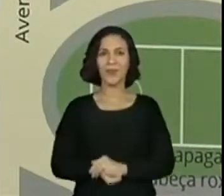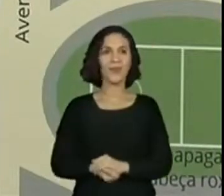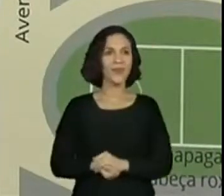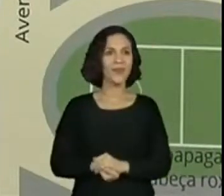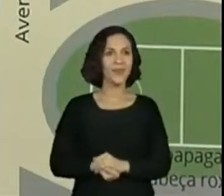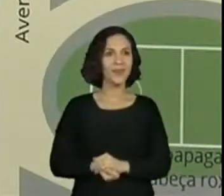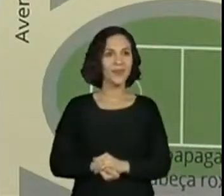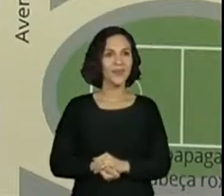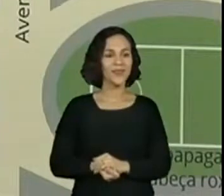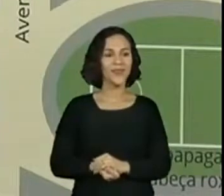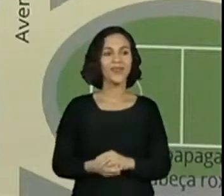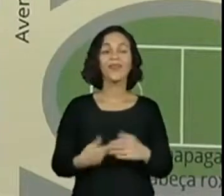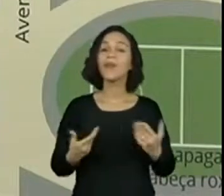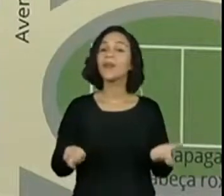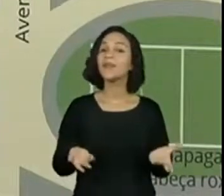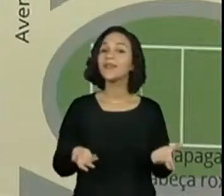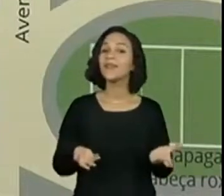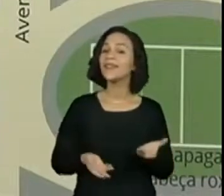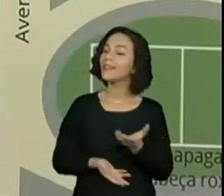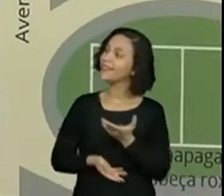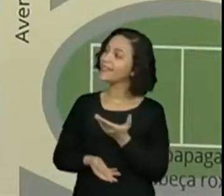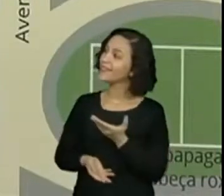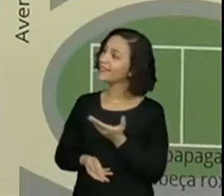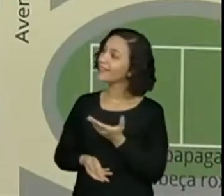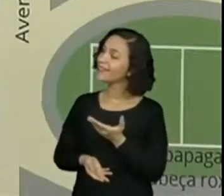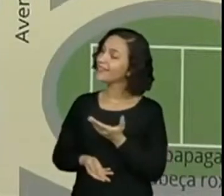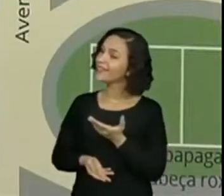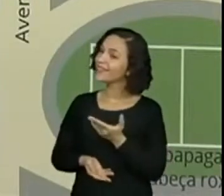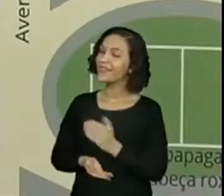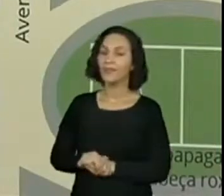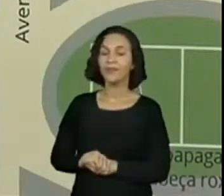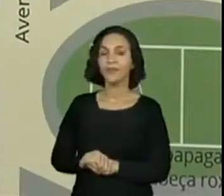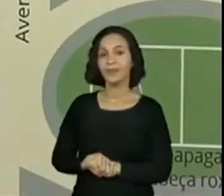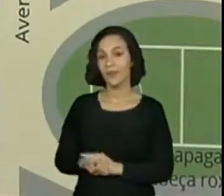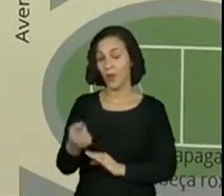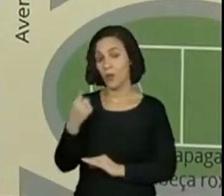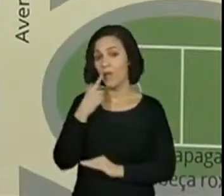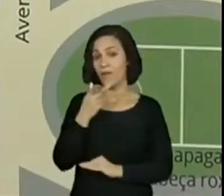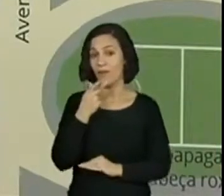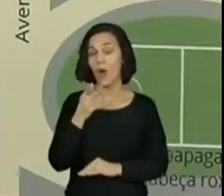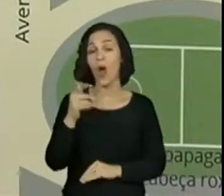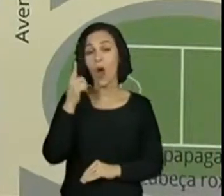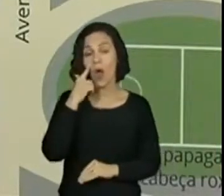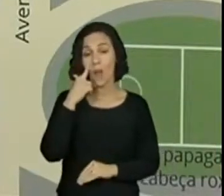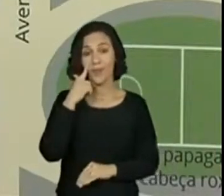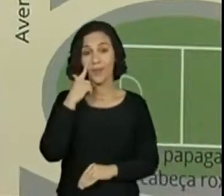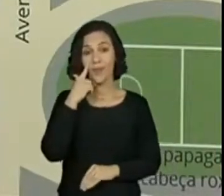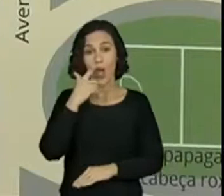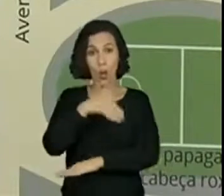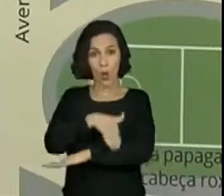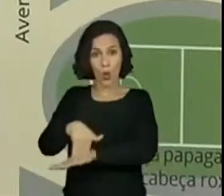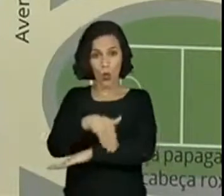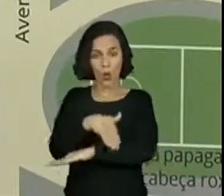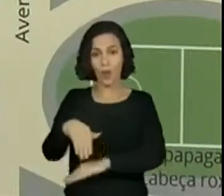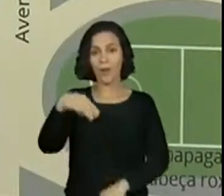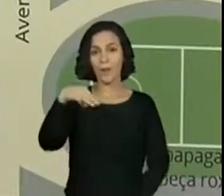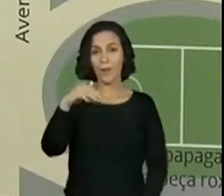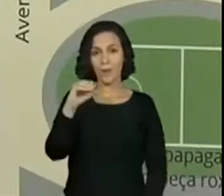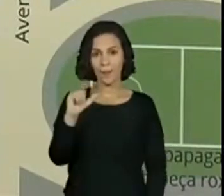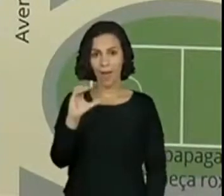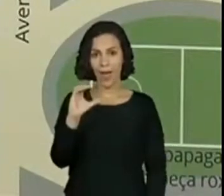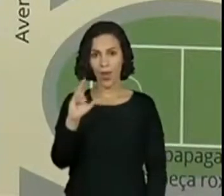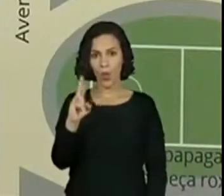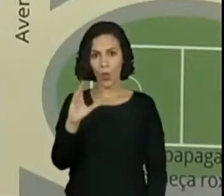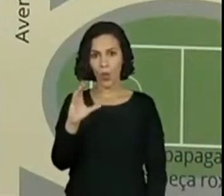Música. Acho que ali suba à direita na rua Macuco. Siga à direita na rua Macuco, ó. Isso. Eu vou mudar a cor para